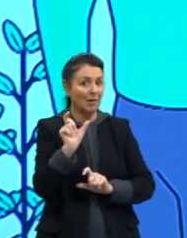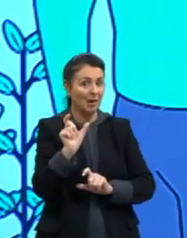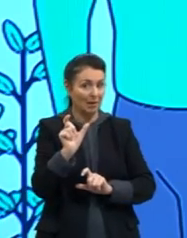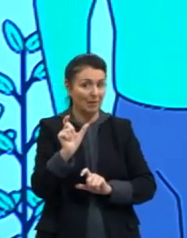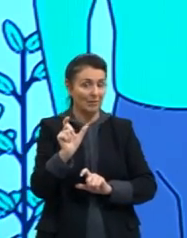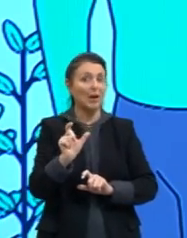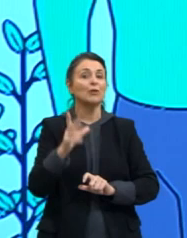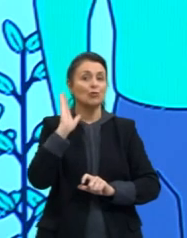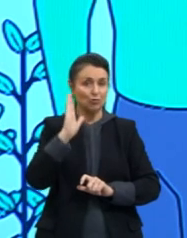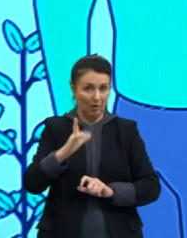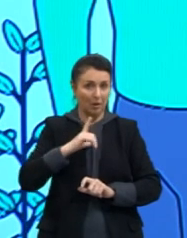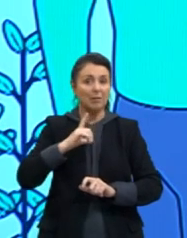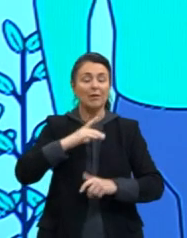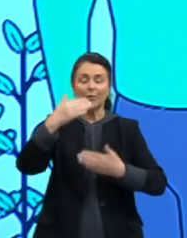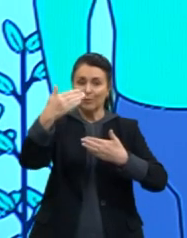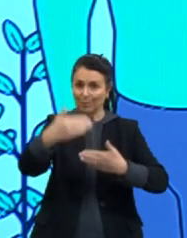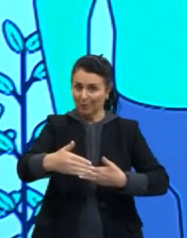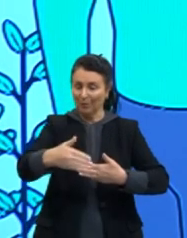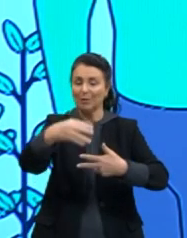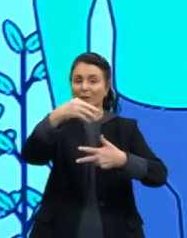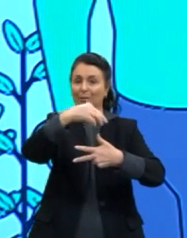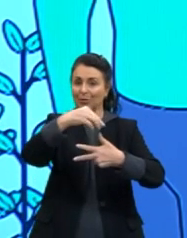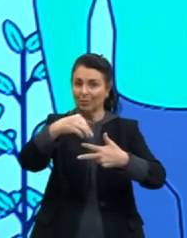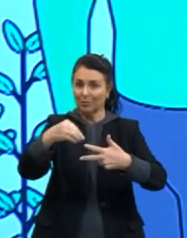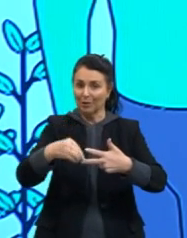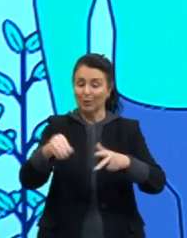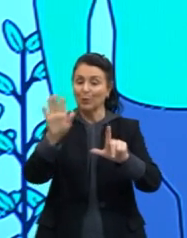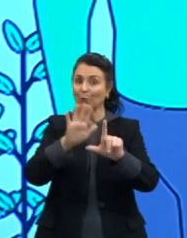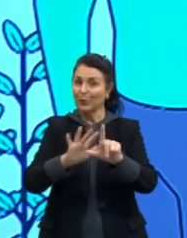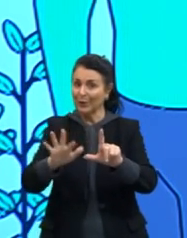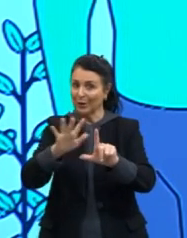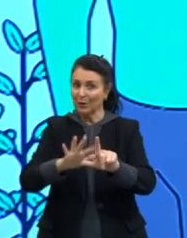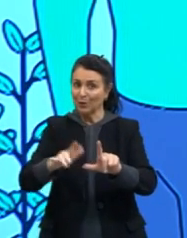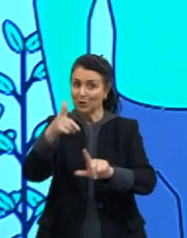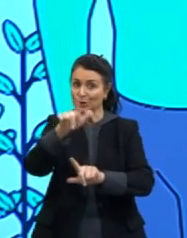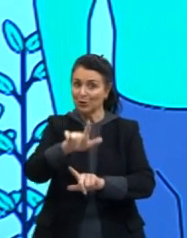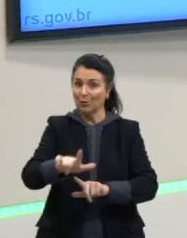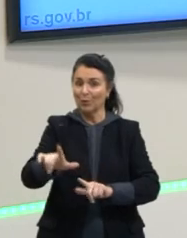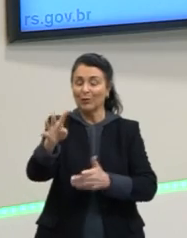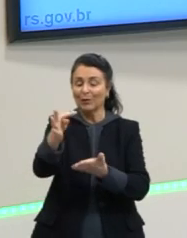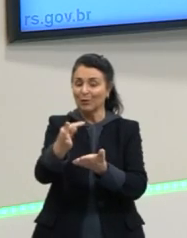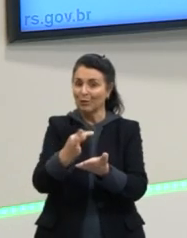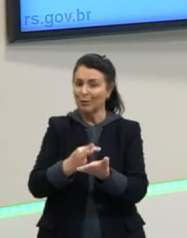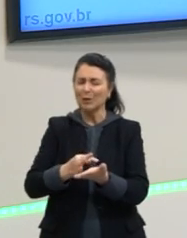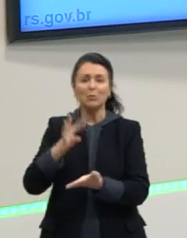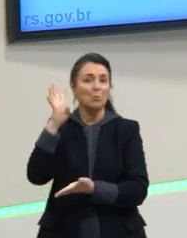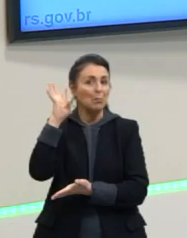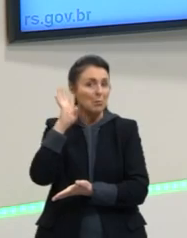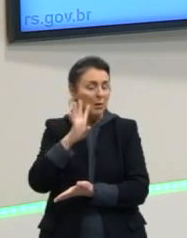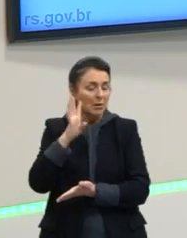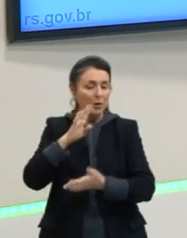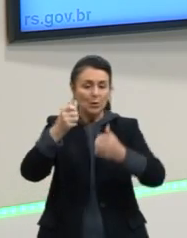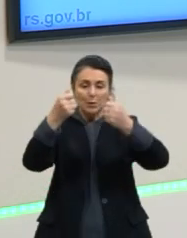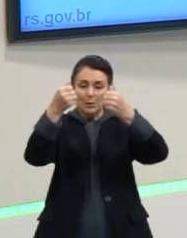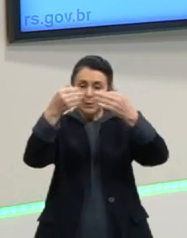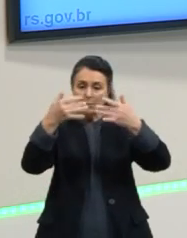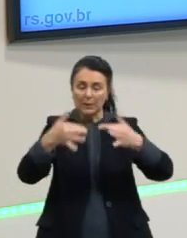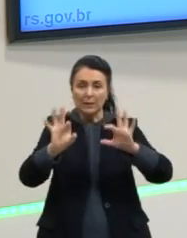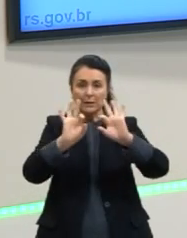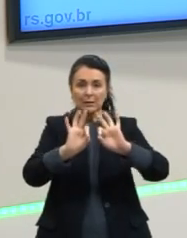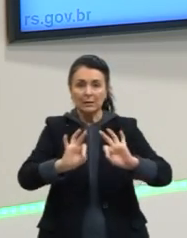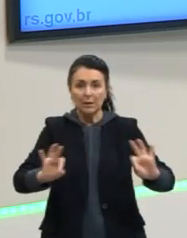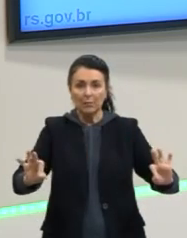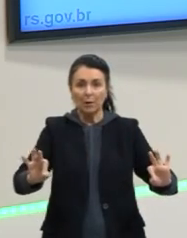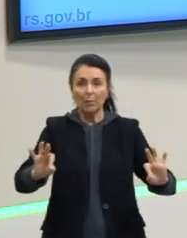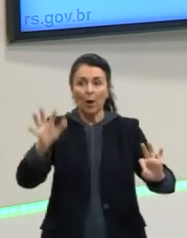tá? Em outras provas. Então, esse QR Code, vocês vão ter acesso a um texto bem legal mesmo, bem simples, para